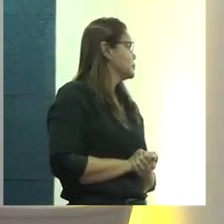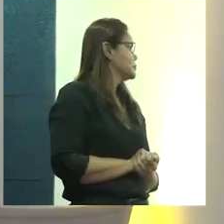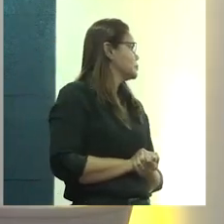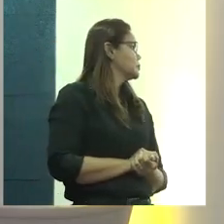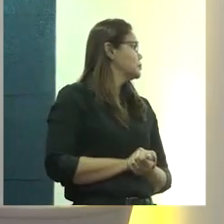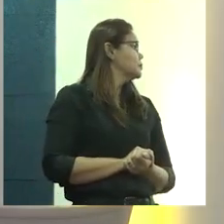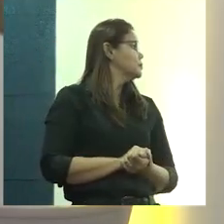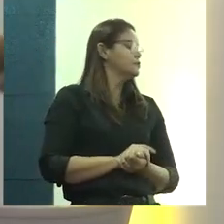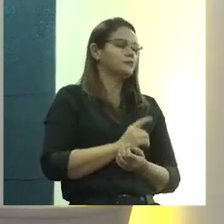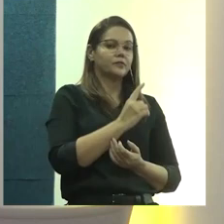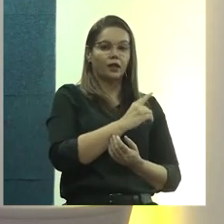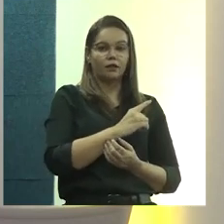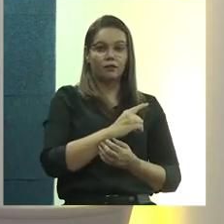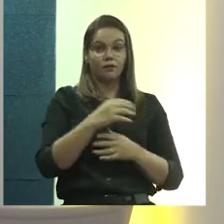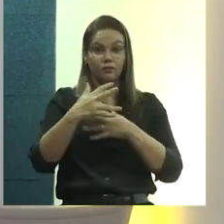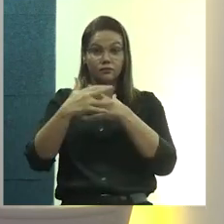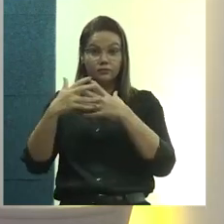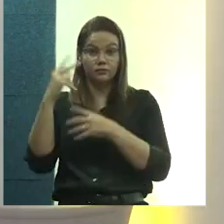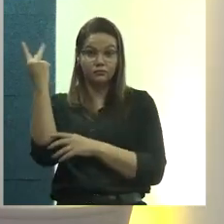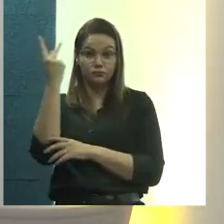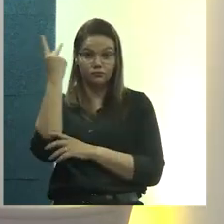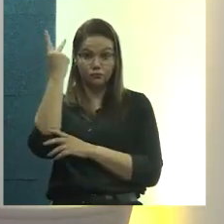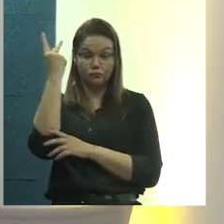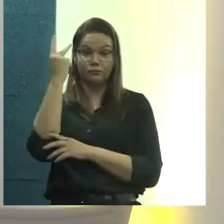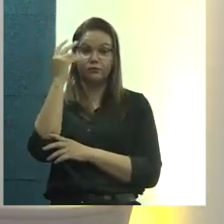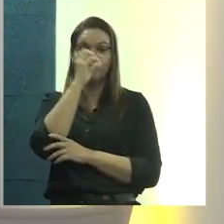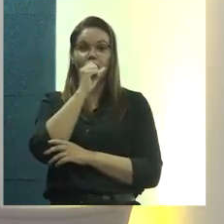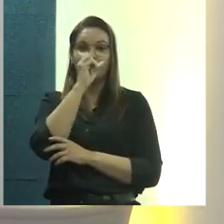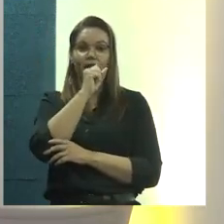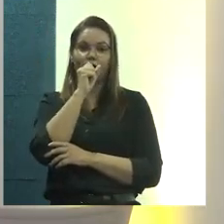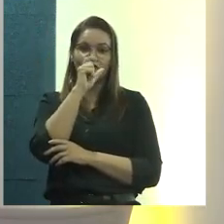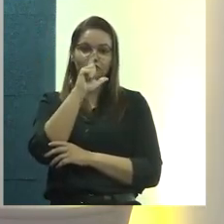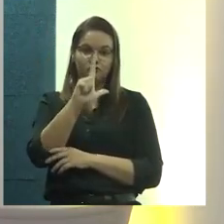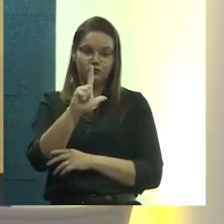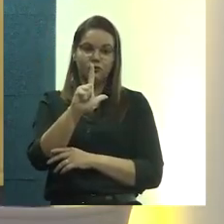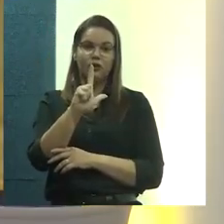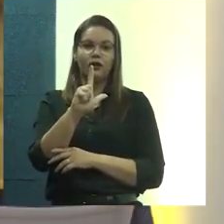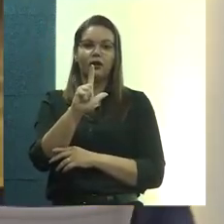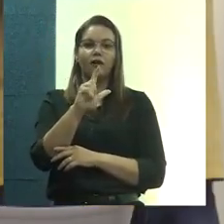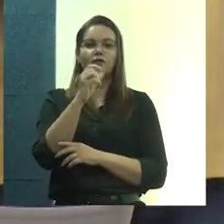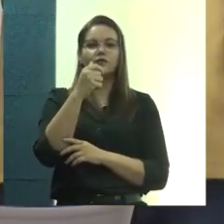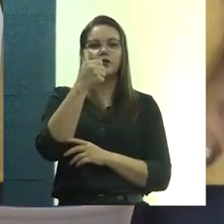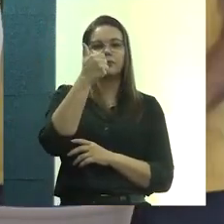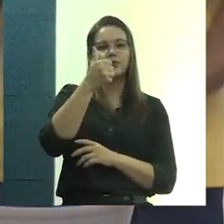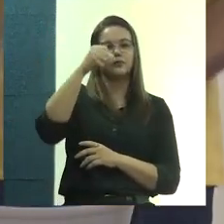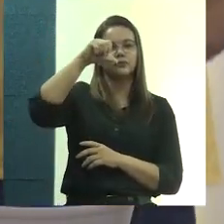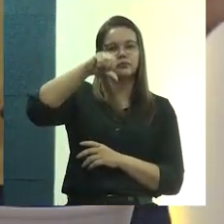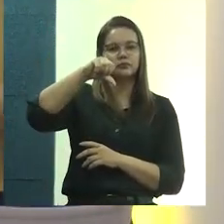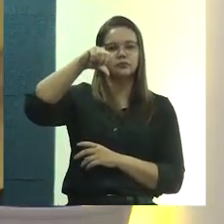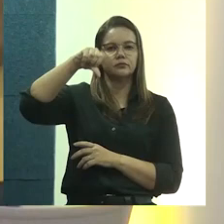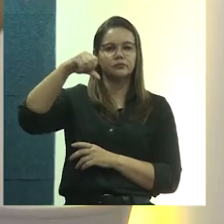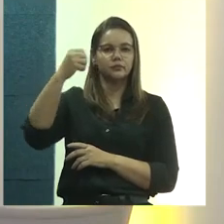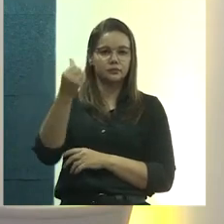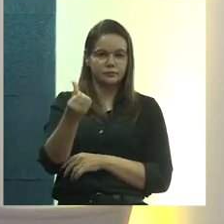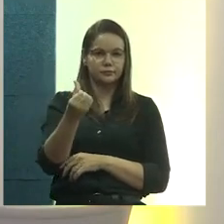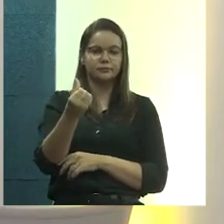Então, com relação ao centro histórico de Laranjeiras, então, o centro histórico, ele foi tombado em 1996,